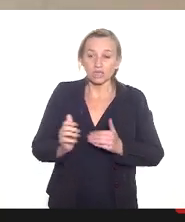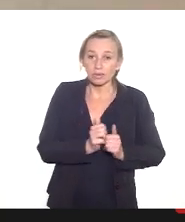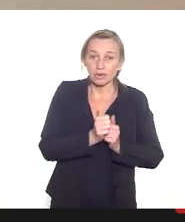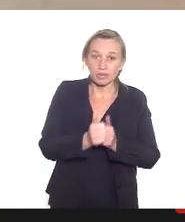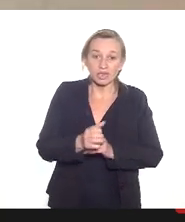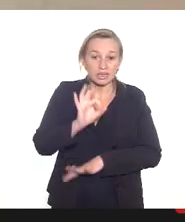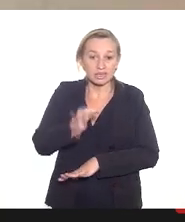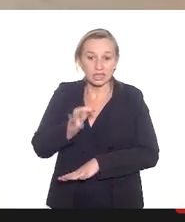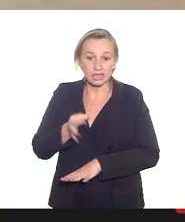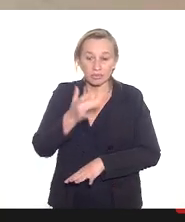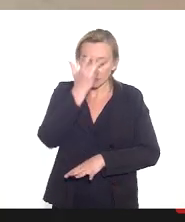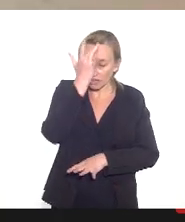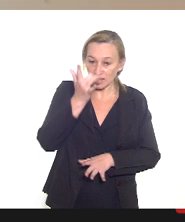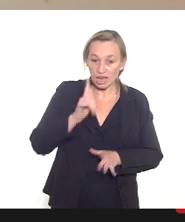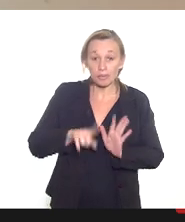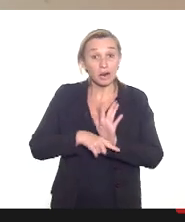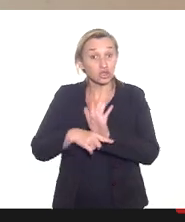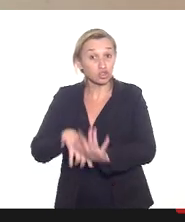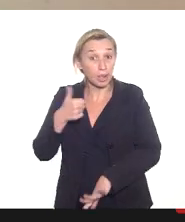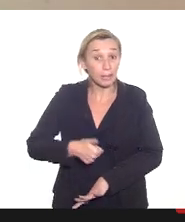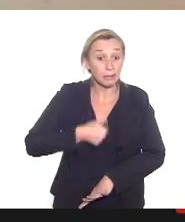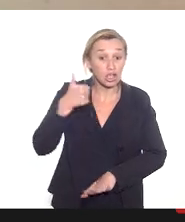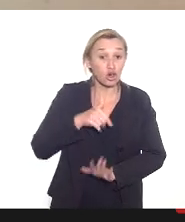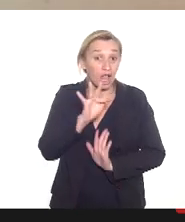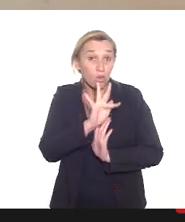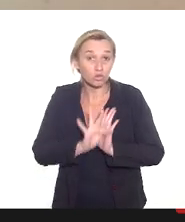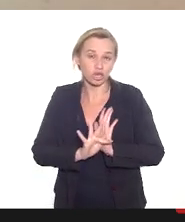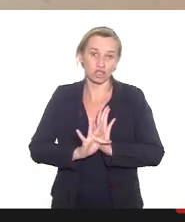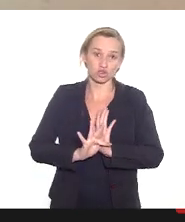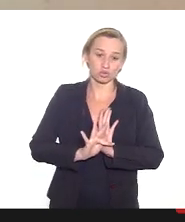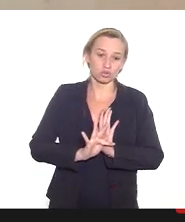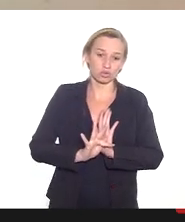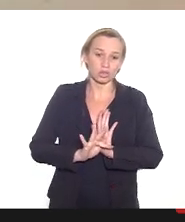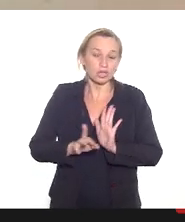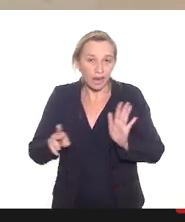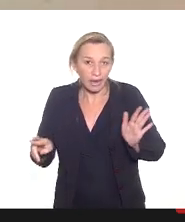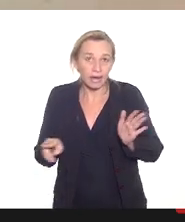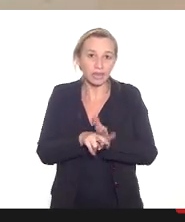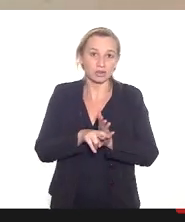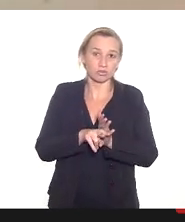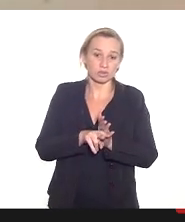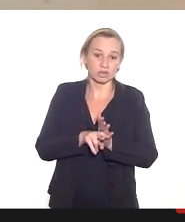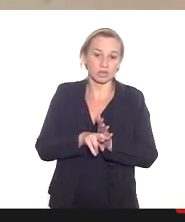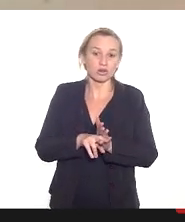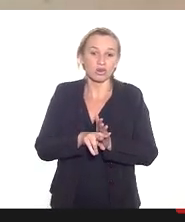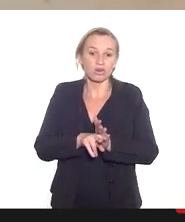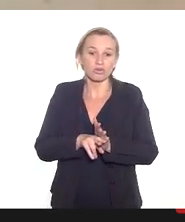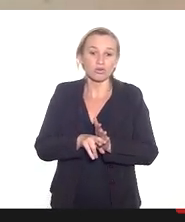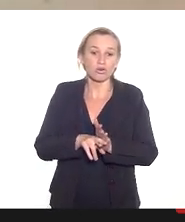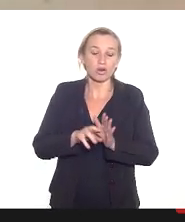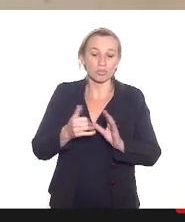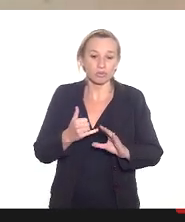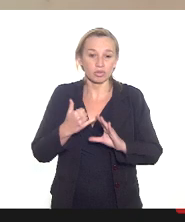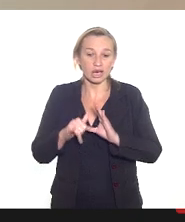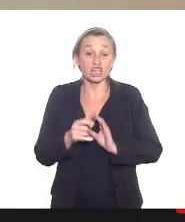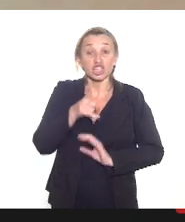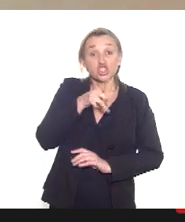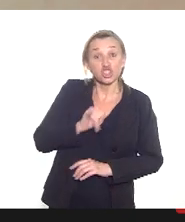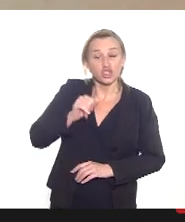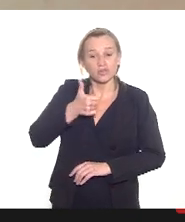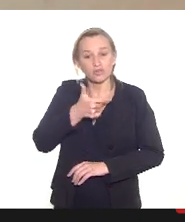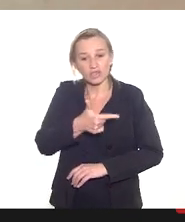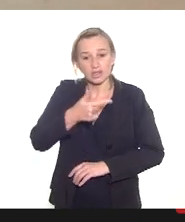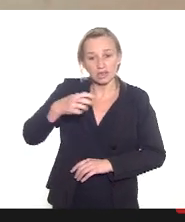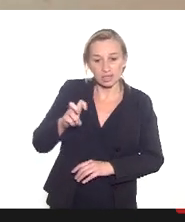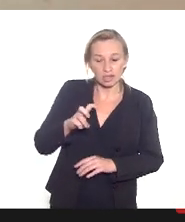para facilitar para melhorar o texto da resolução que foi publicado no dia 25 na verdade saiu uma